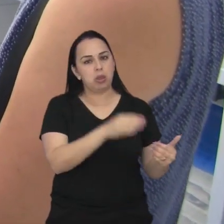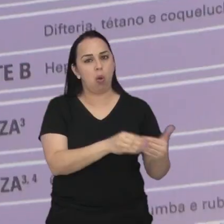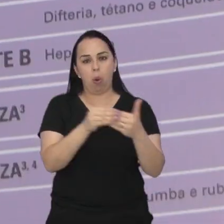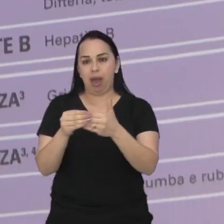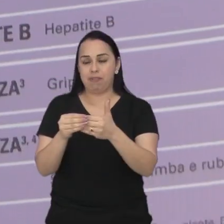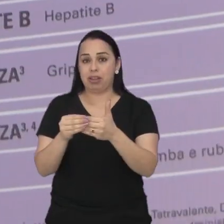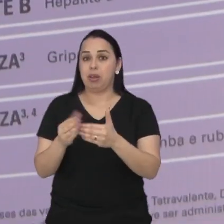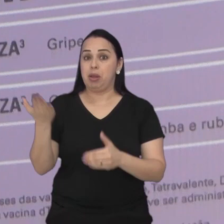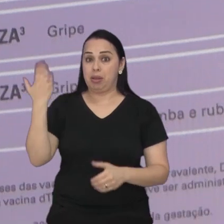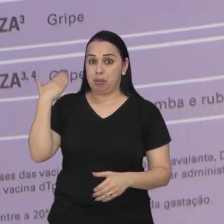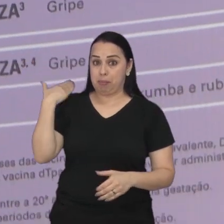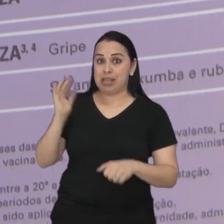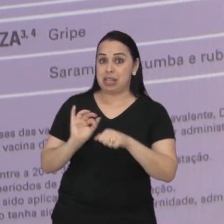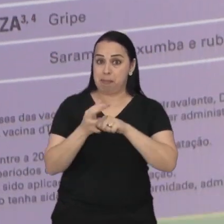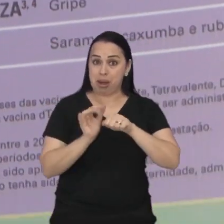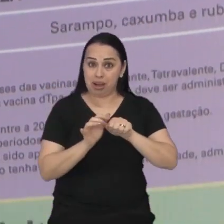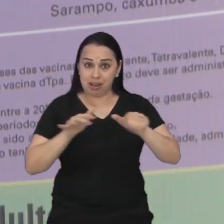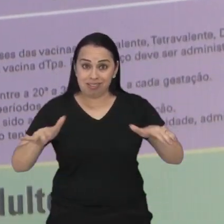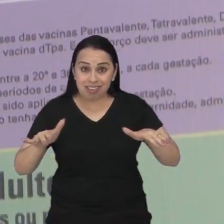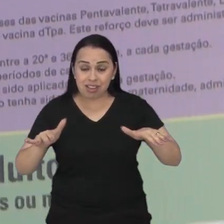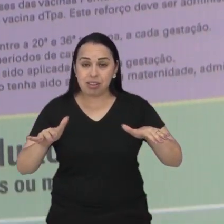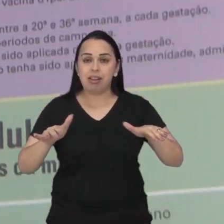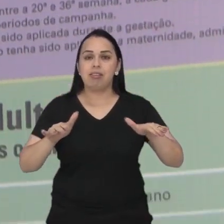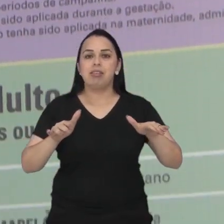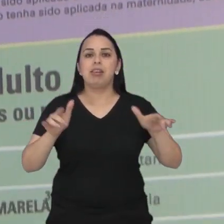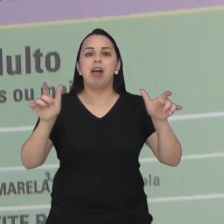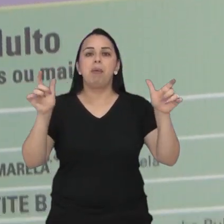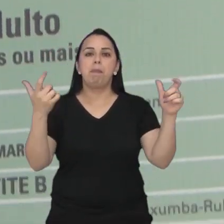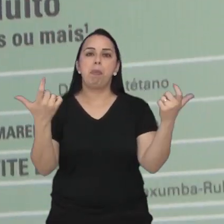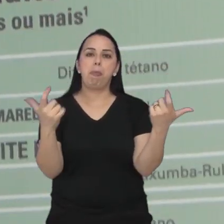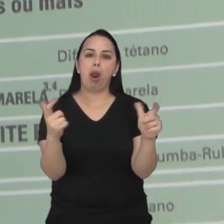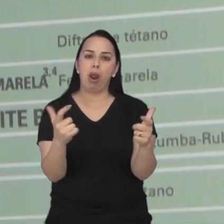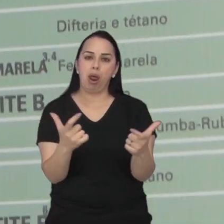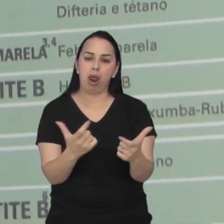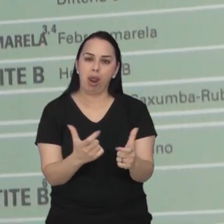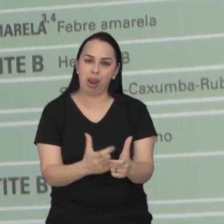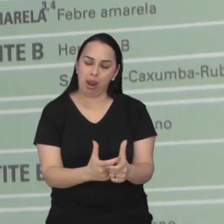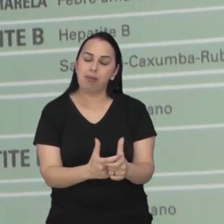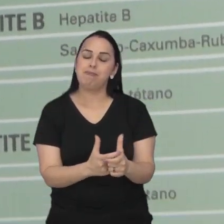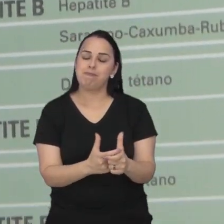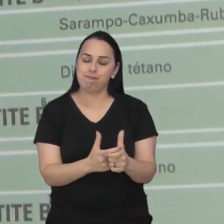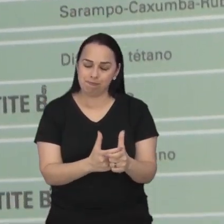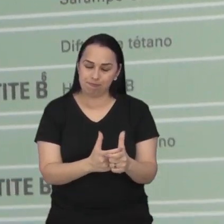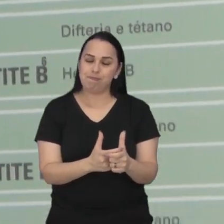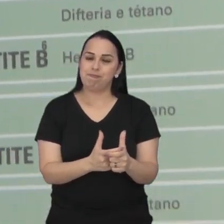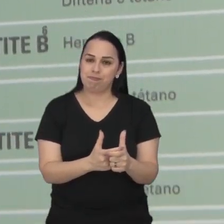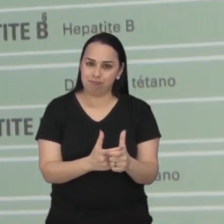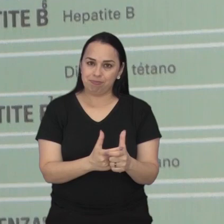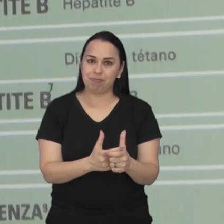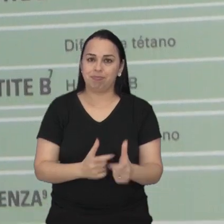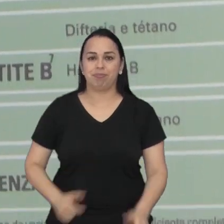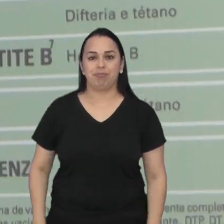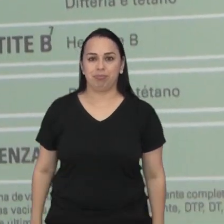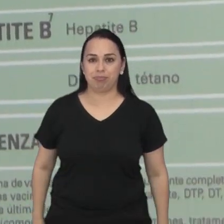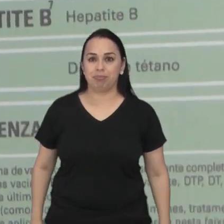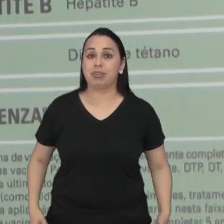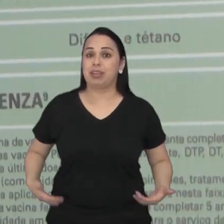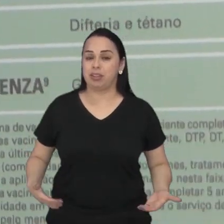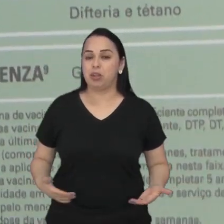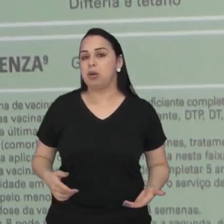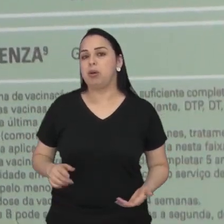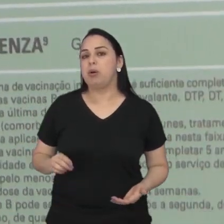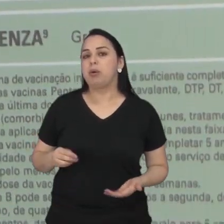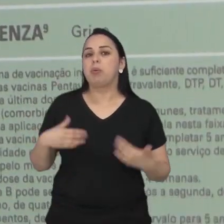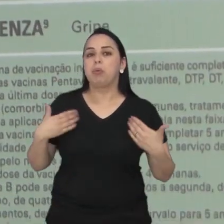Eliana desde a pandemia segundo as autoridades a meta de cobertura de diversas vacinas não foi